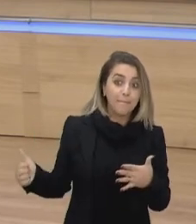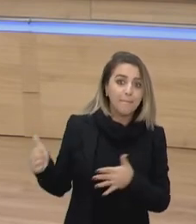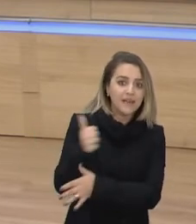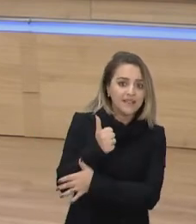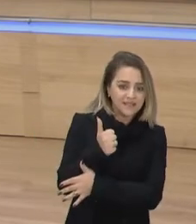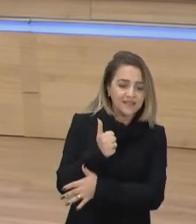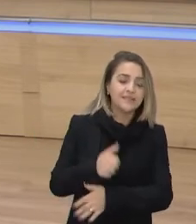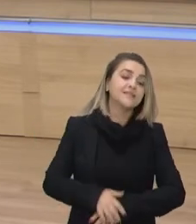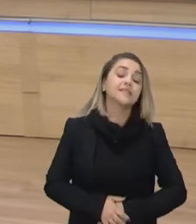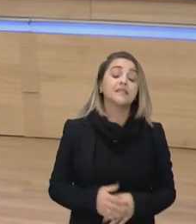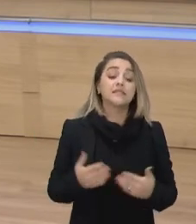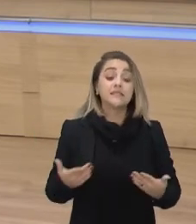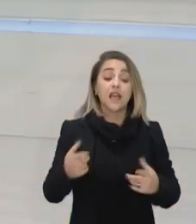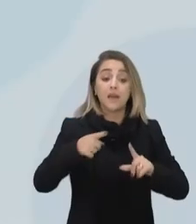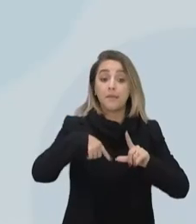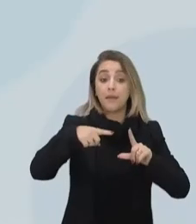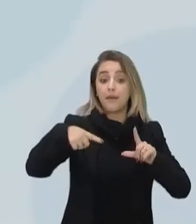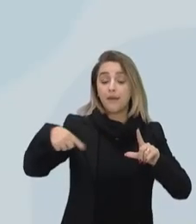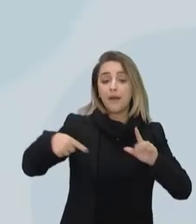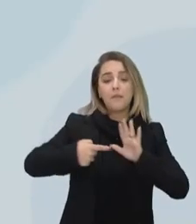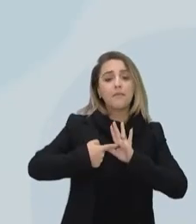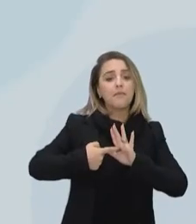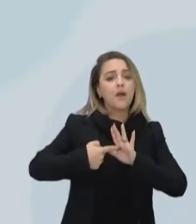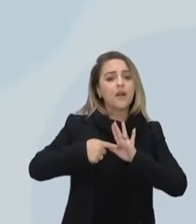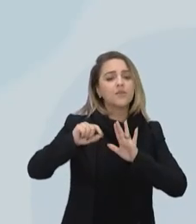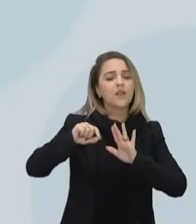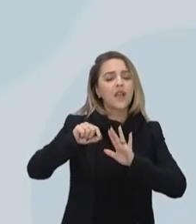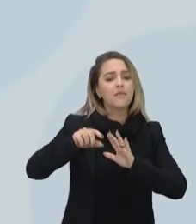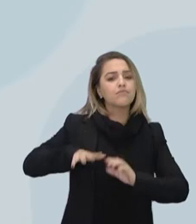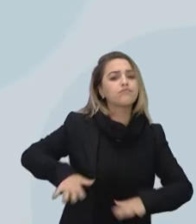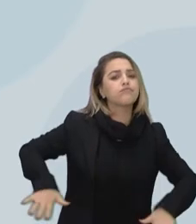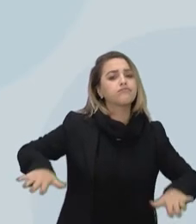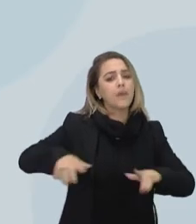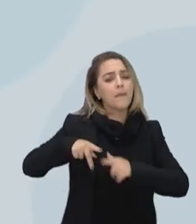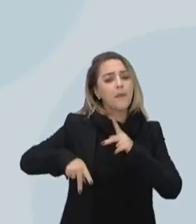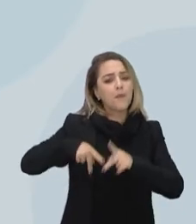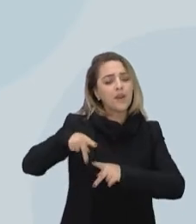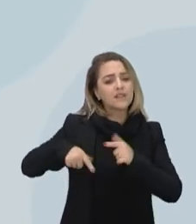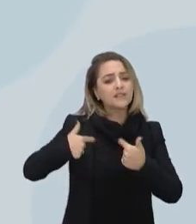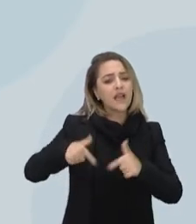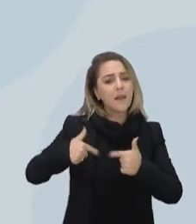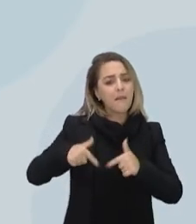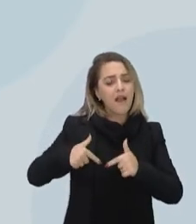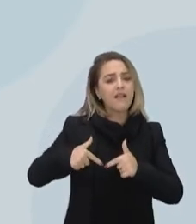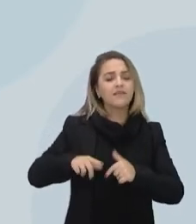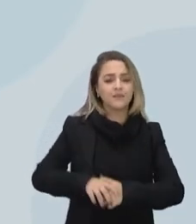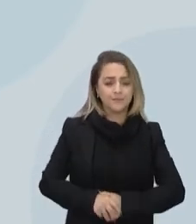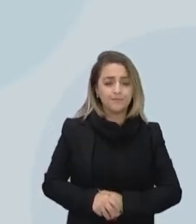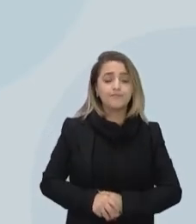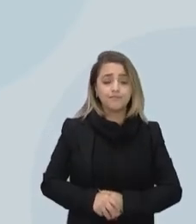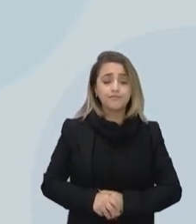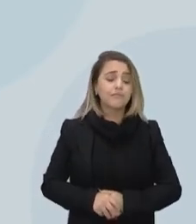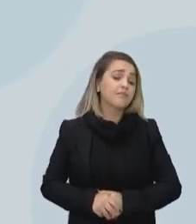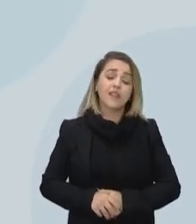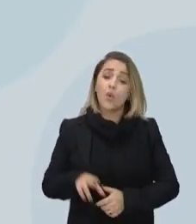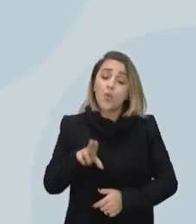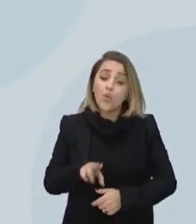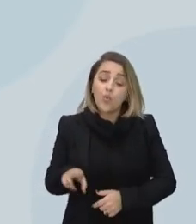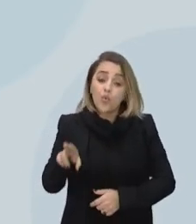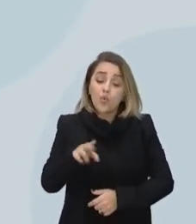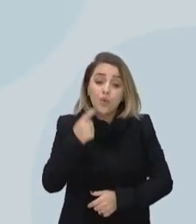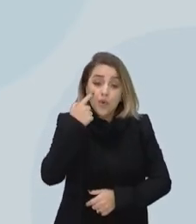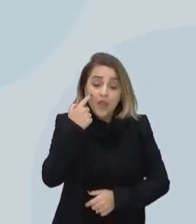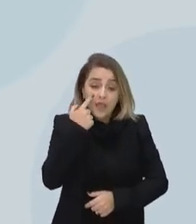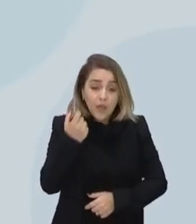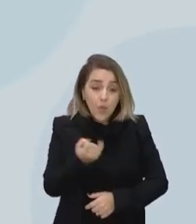gráfico, que é a população na força de trabalho desocupada, subutilizada, né? Então, quando